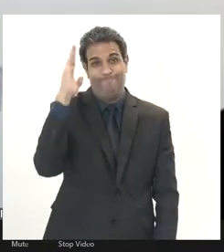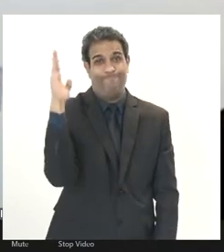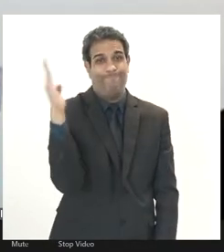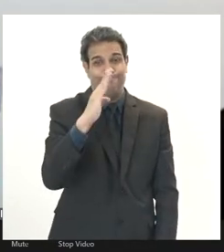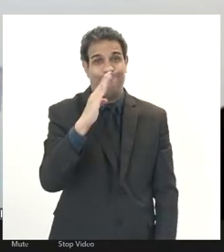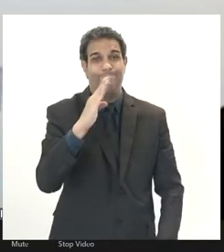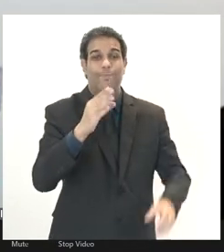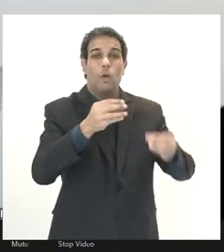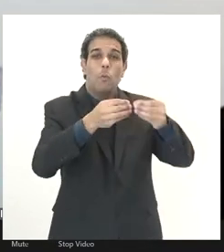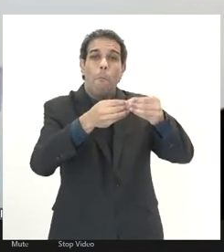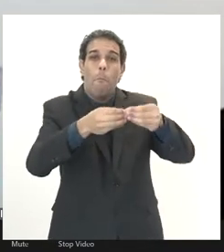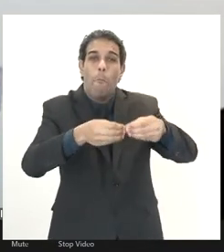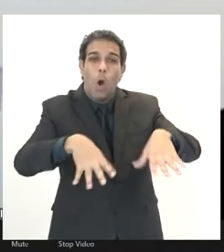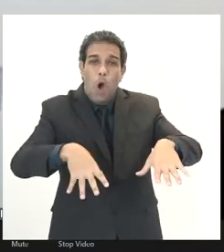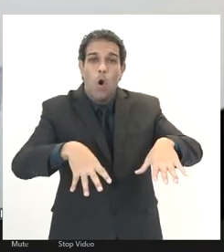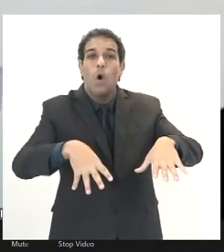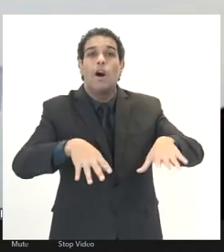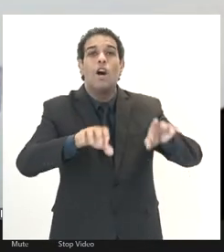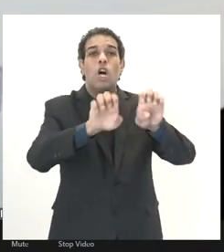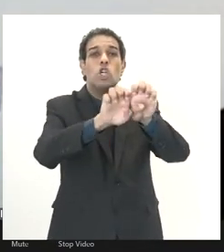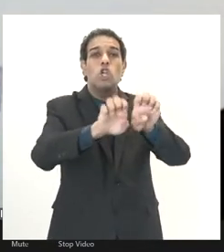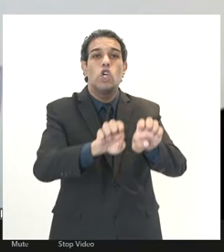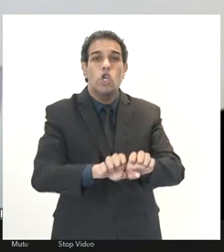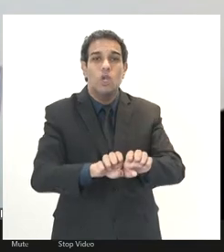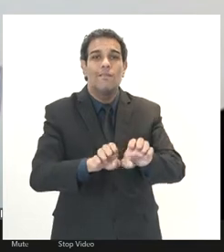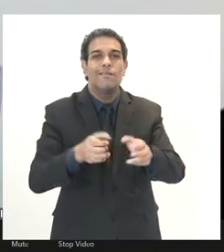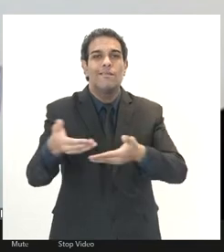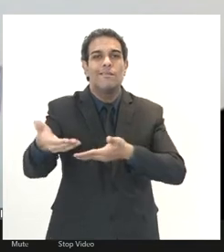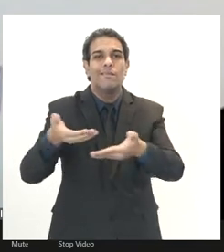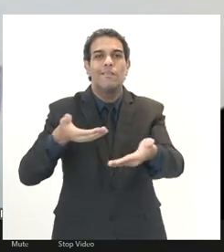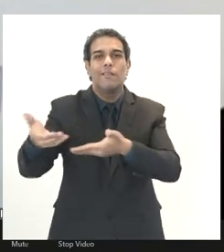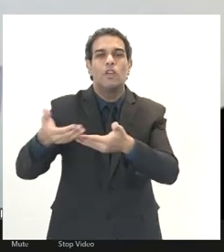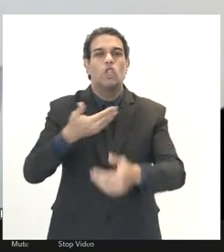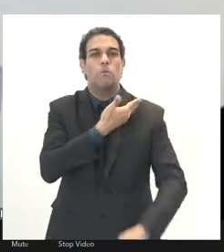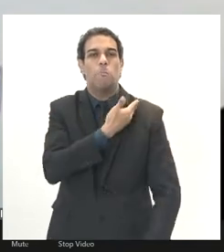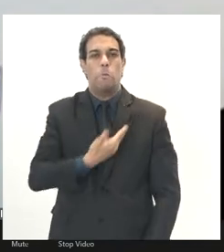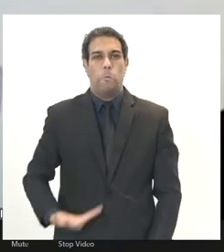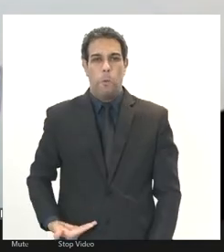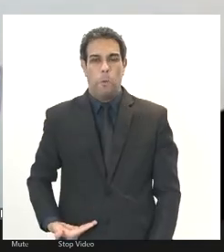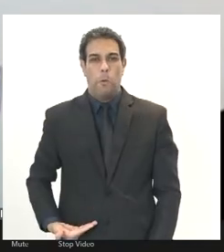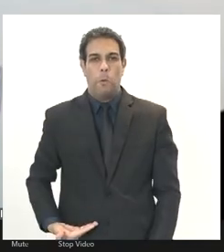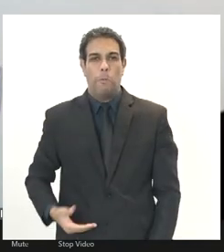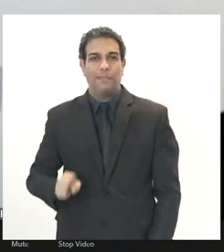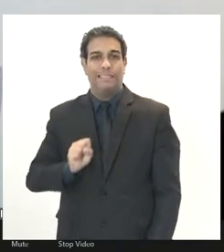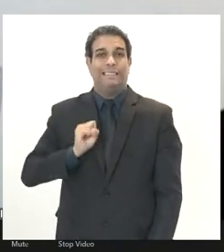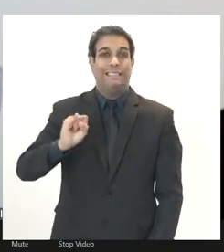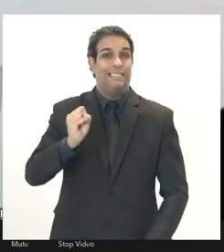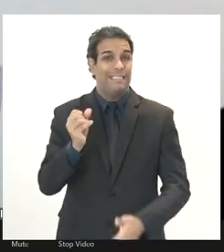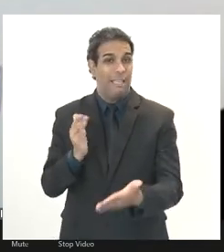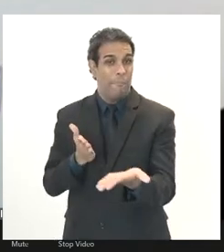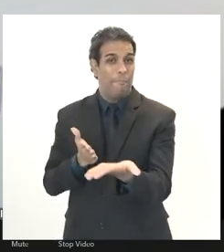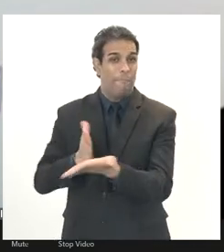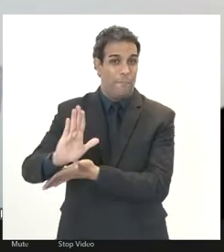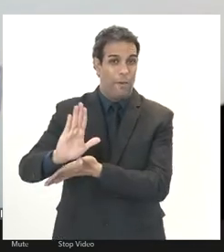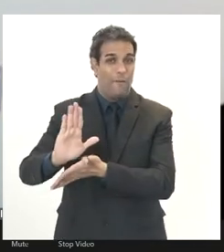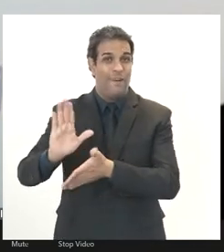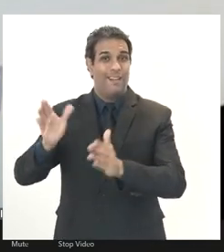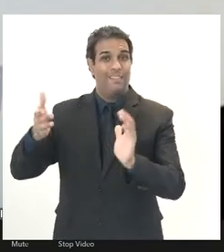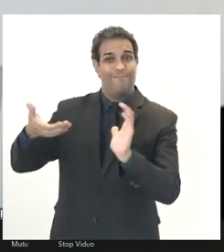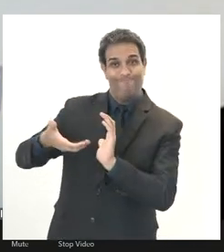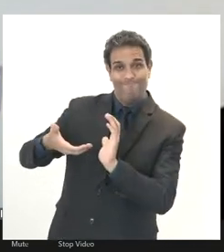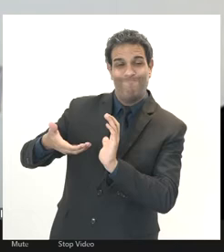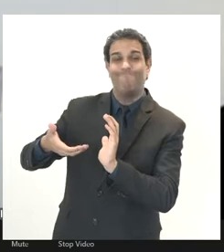destrói a estrutura de serviços públicos e, se aprovada, essa PEC